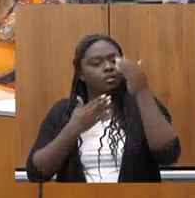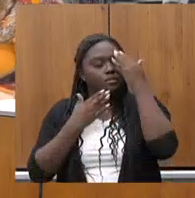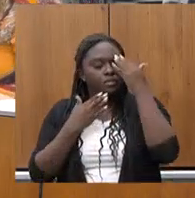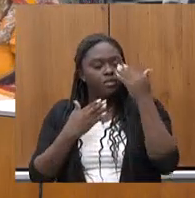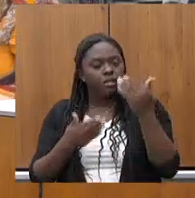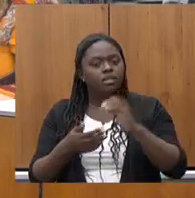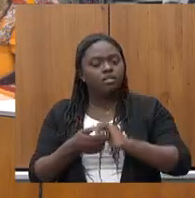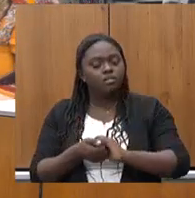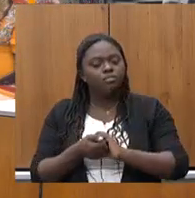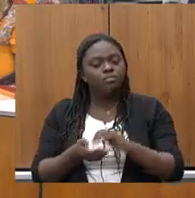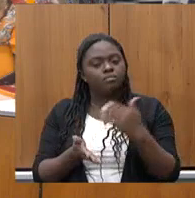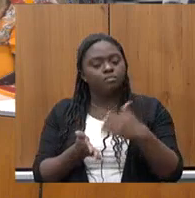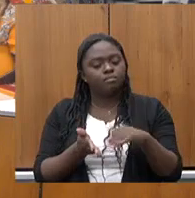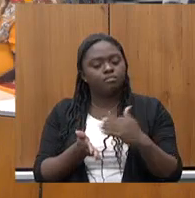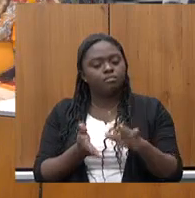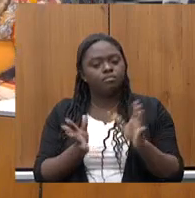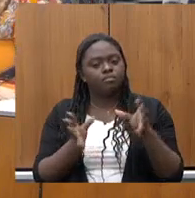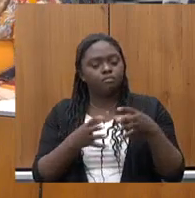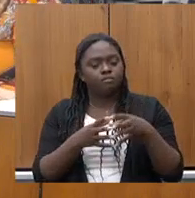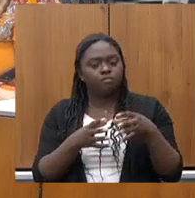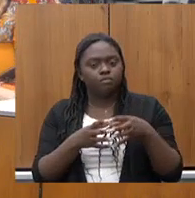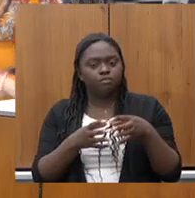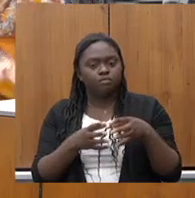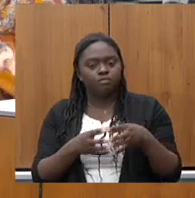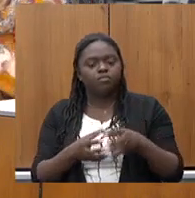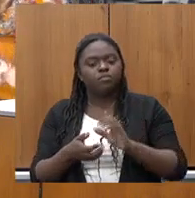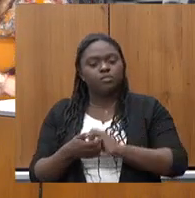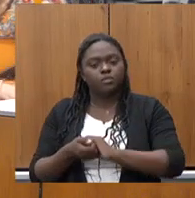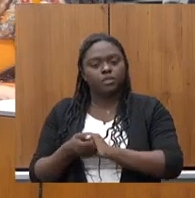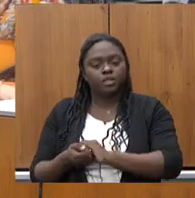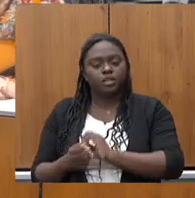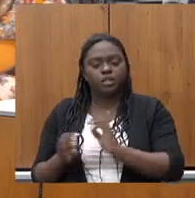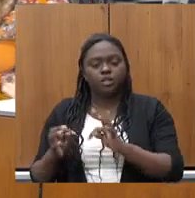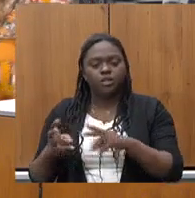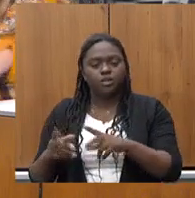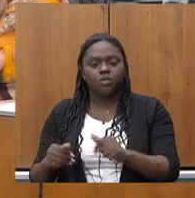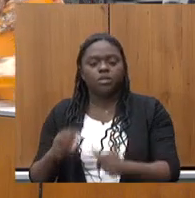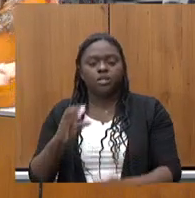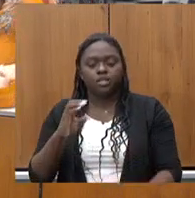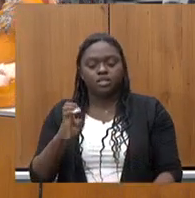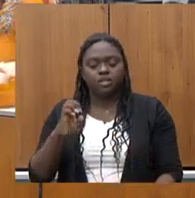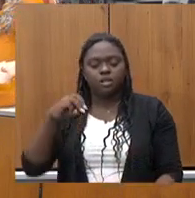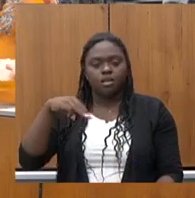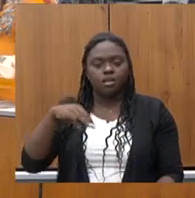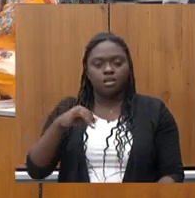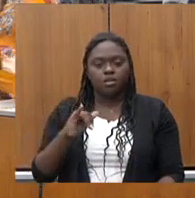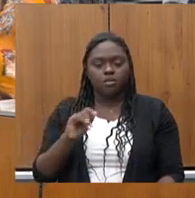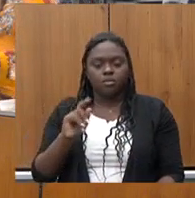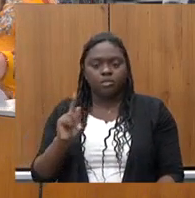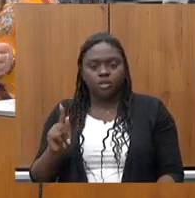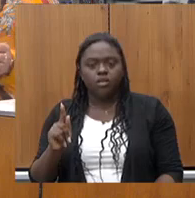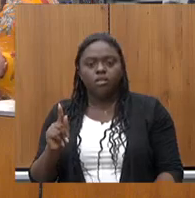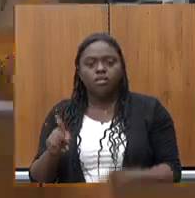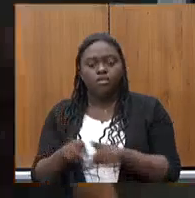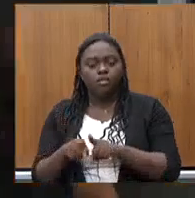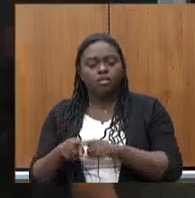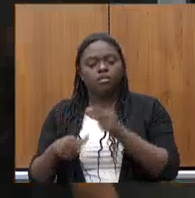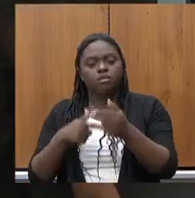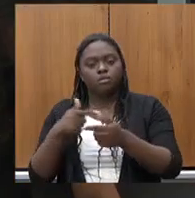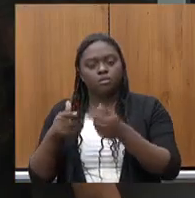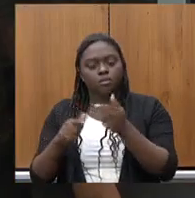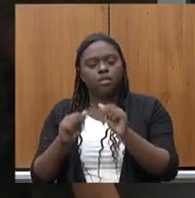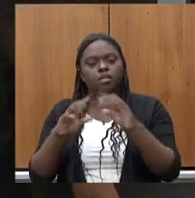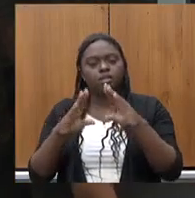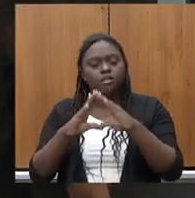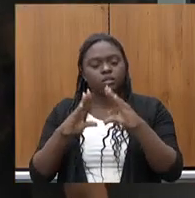cumprimentar o secretário sua equipe cumprimentar o pessoal da Semig que está aqui também nos trabalhos da Assembleia Fiscaliza a população